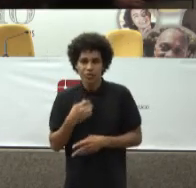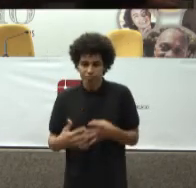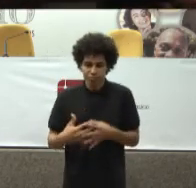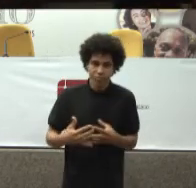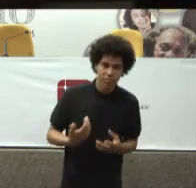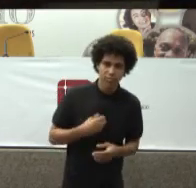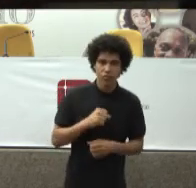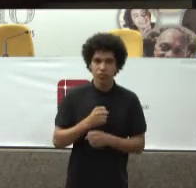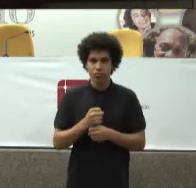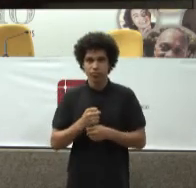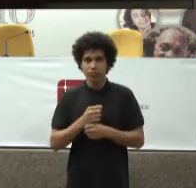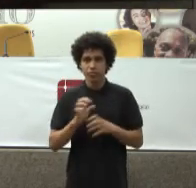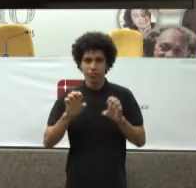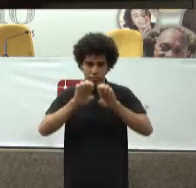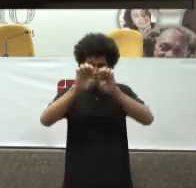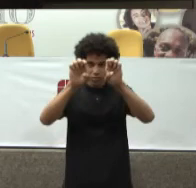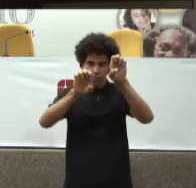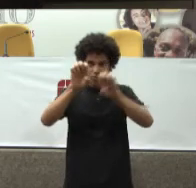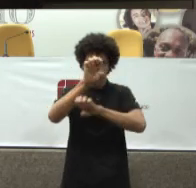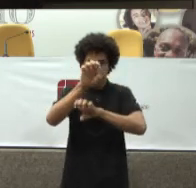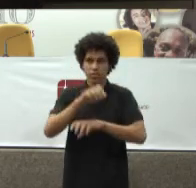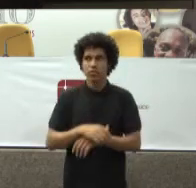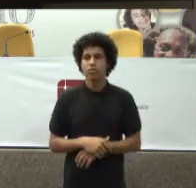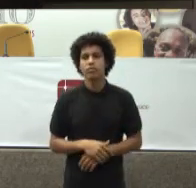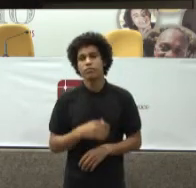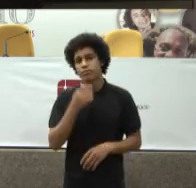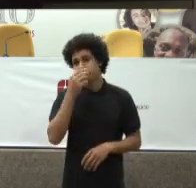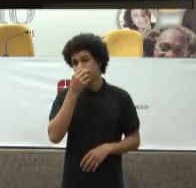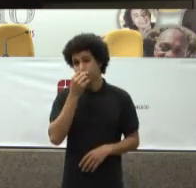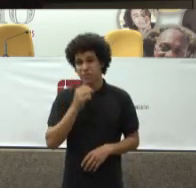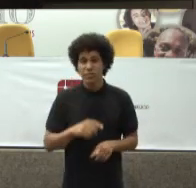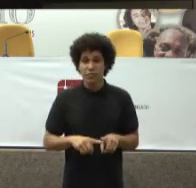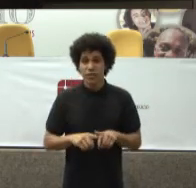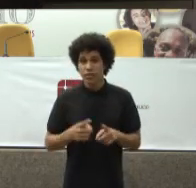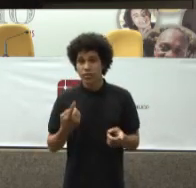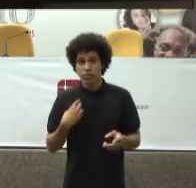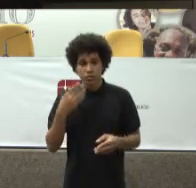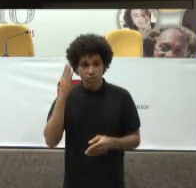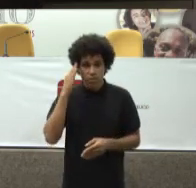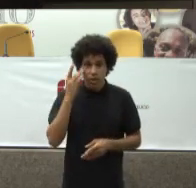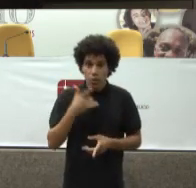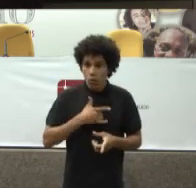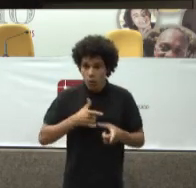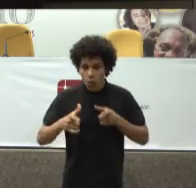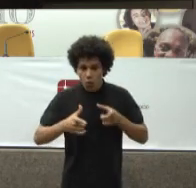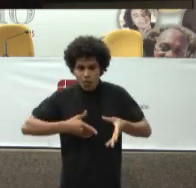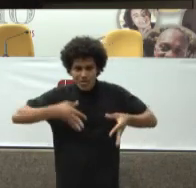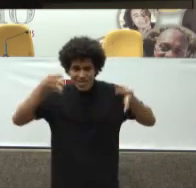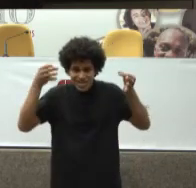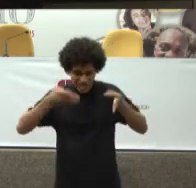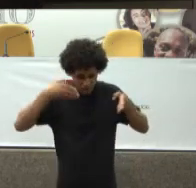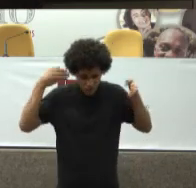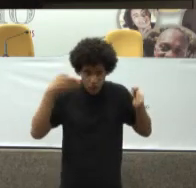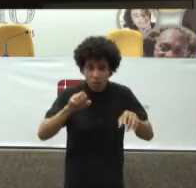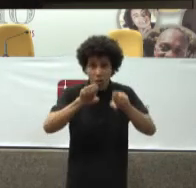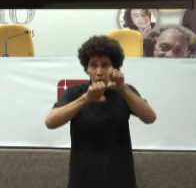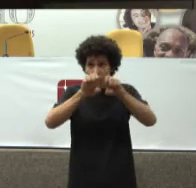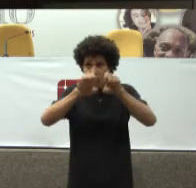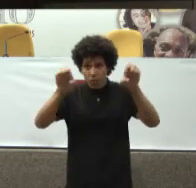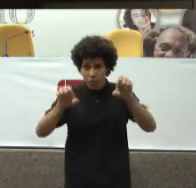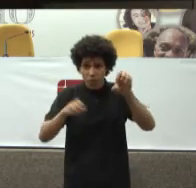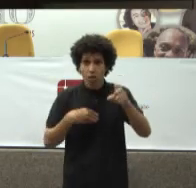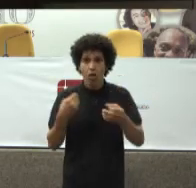questão é a seguinte A gente não sabe Exatamente qual a dimensão Da judicialização E exatamente onde Que ela está destruturando Porque nós